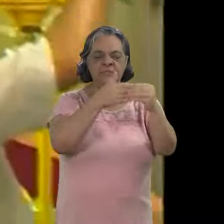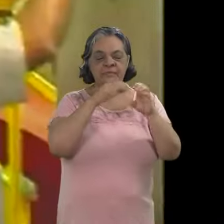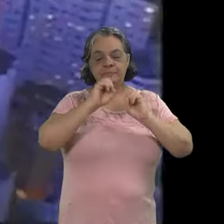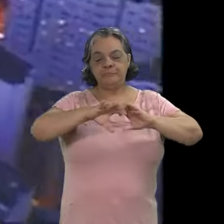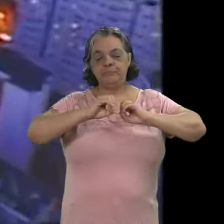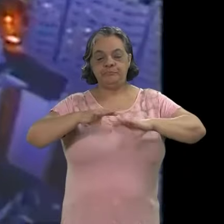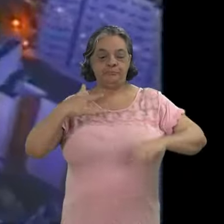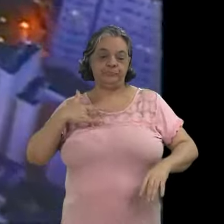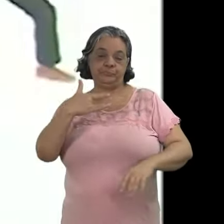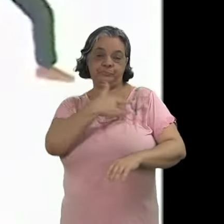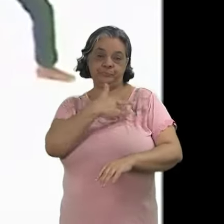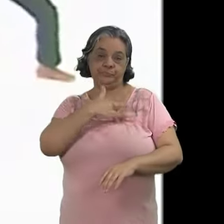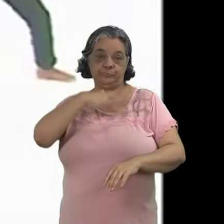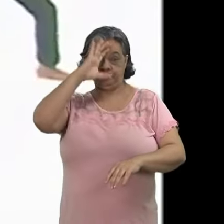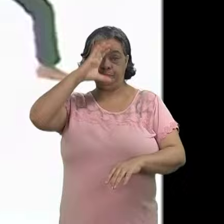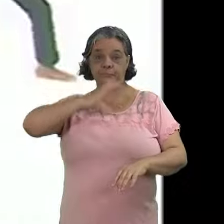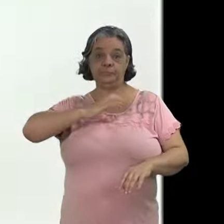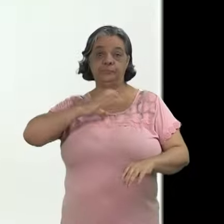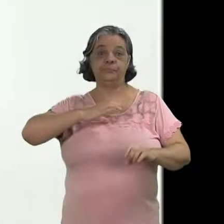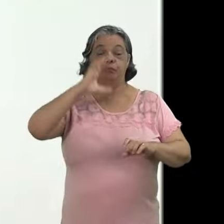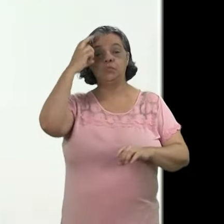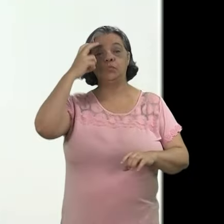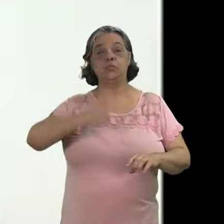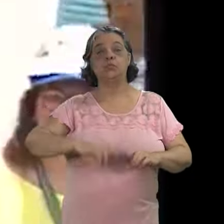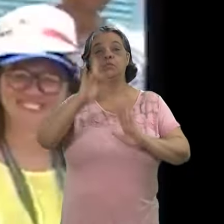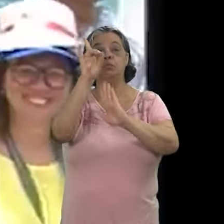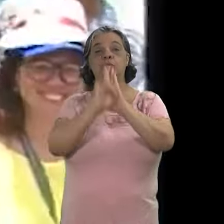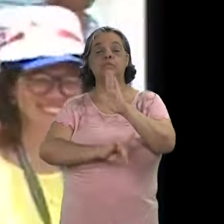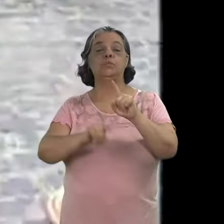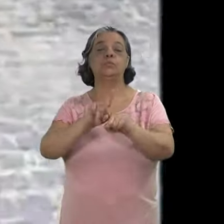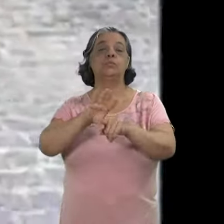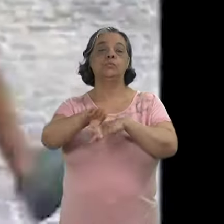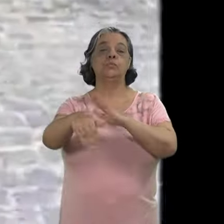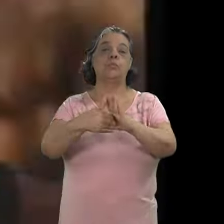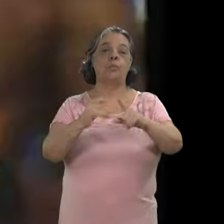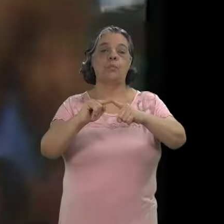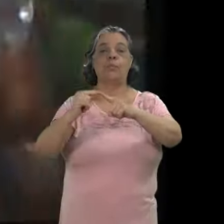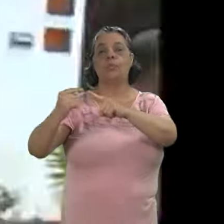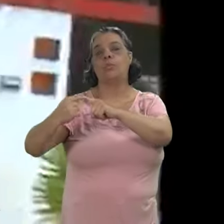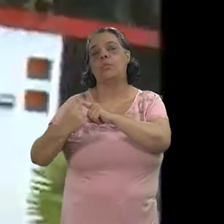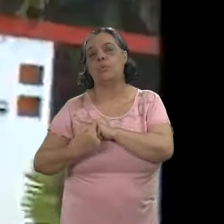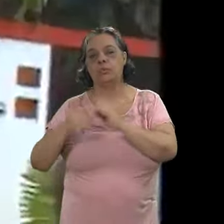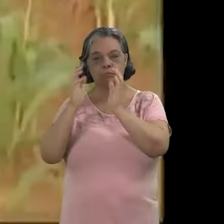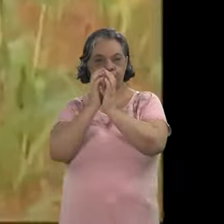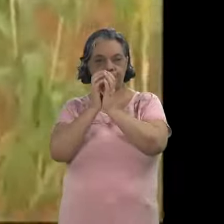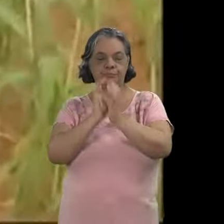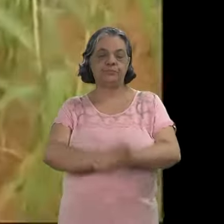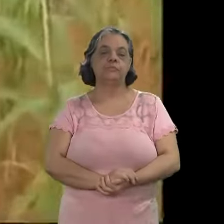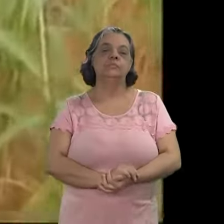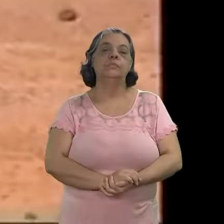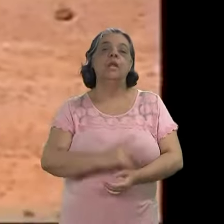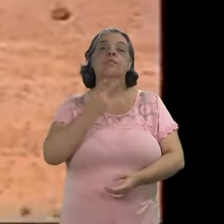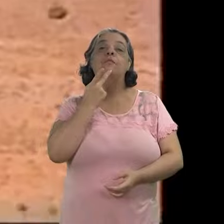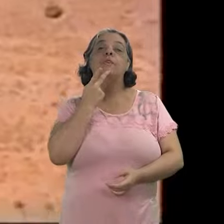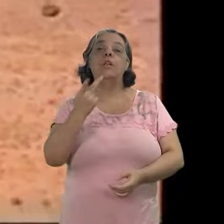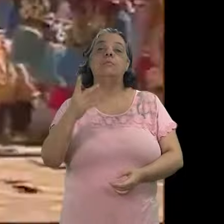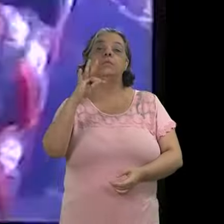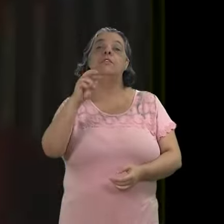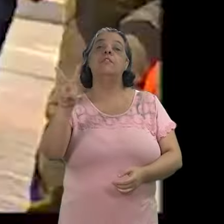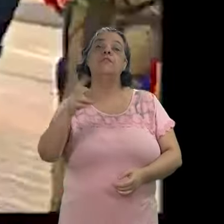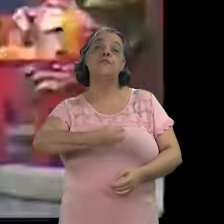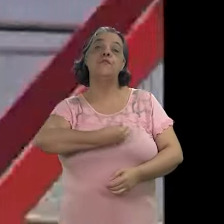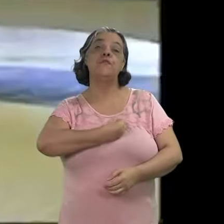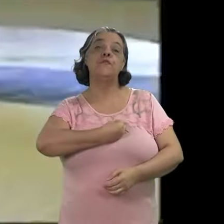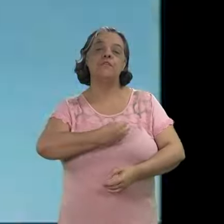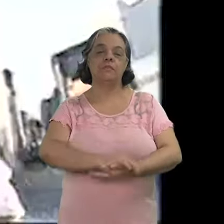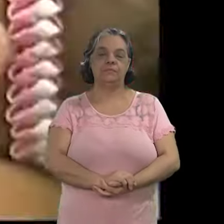educação, saúde, cidadania, cultura e direitos para as comunidades periféricas do Recife. Estamos falando da